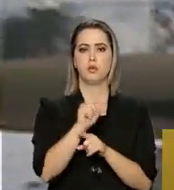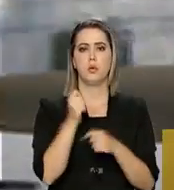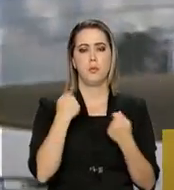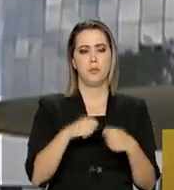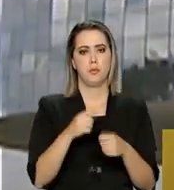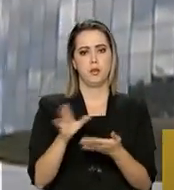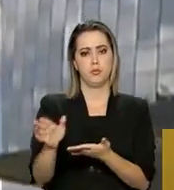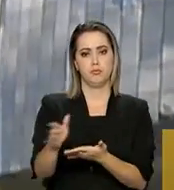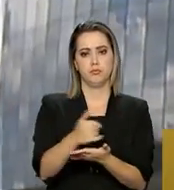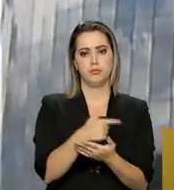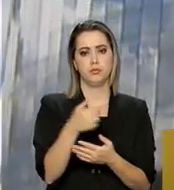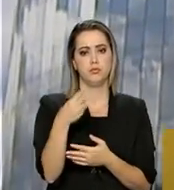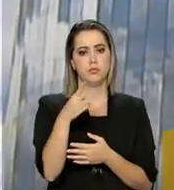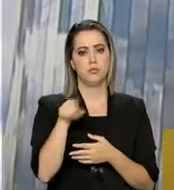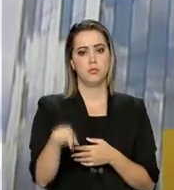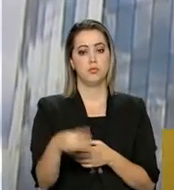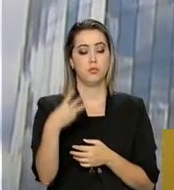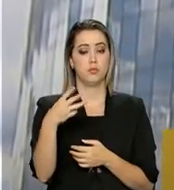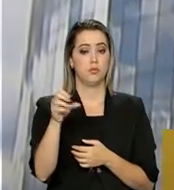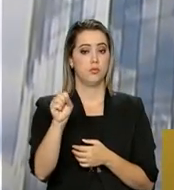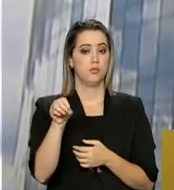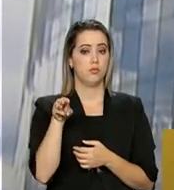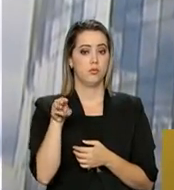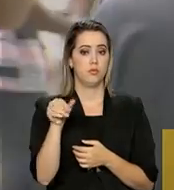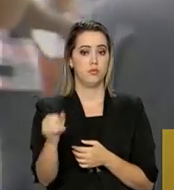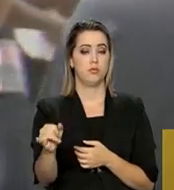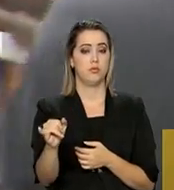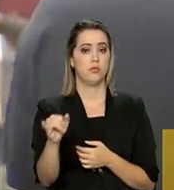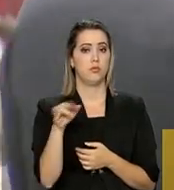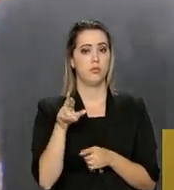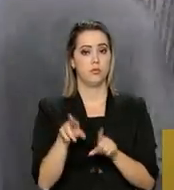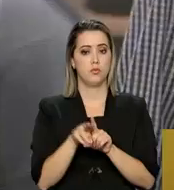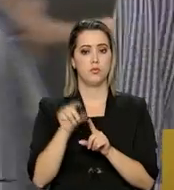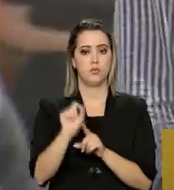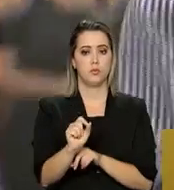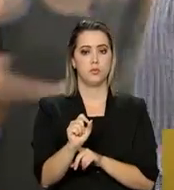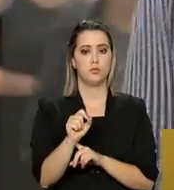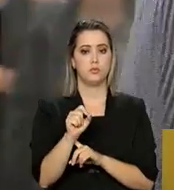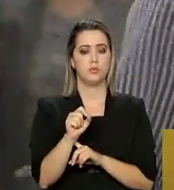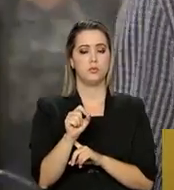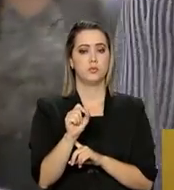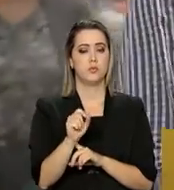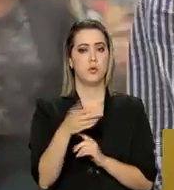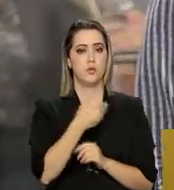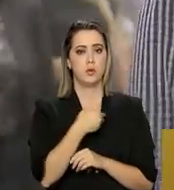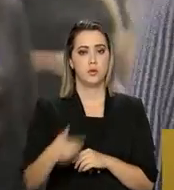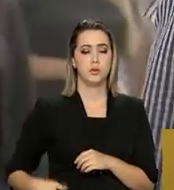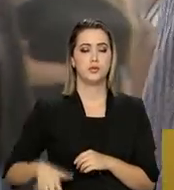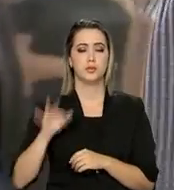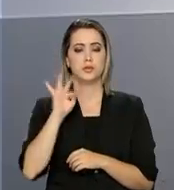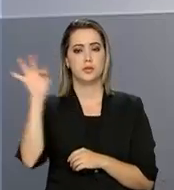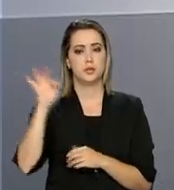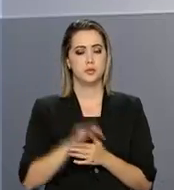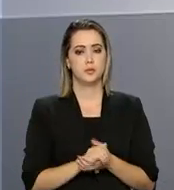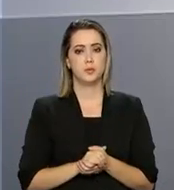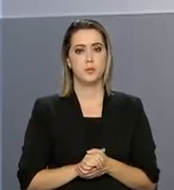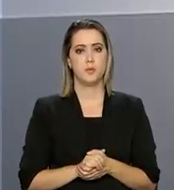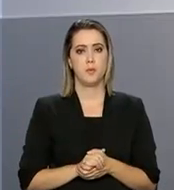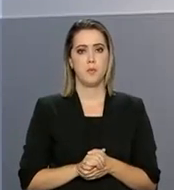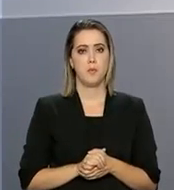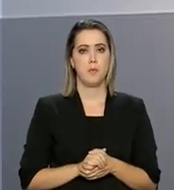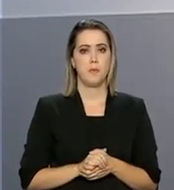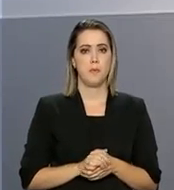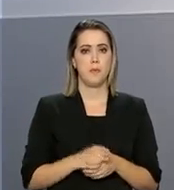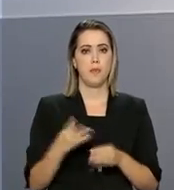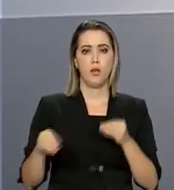deve gerar receita de R$ 3 bilhões e R$ 380 milhões para o governo federal. E